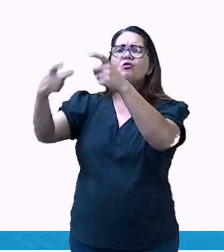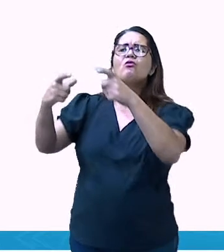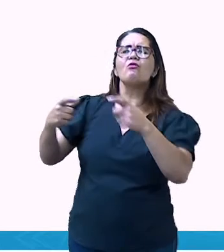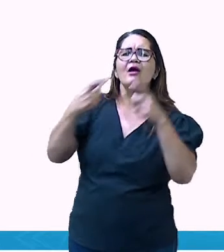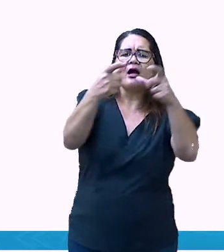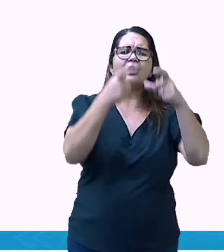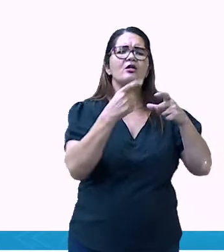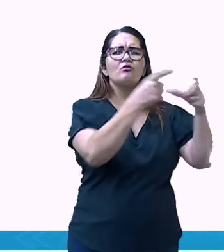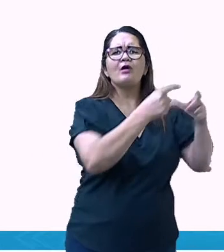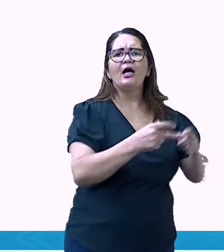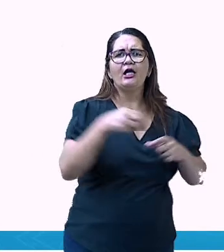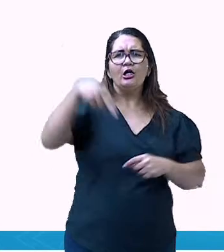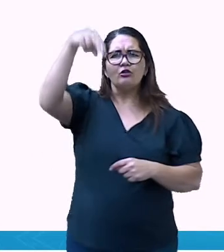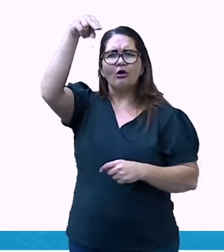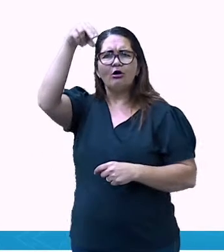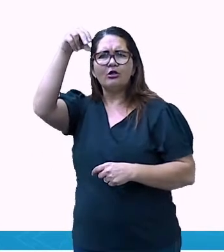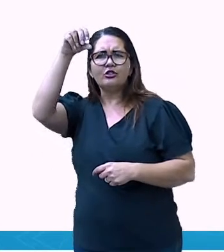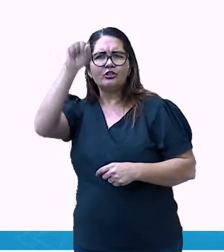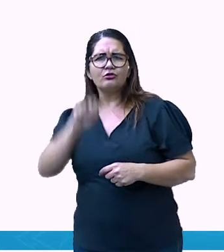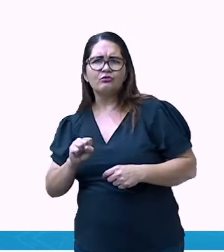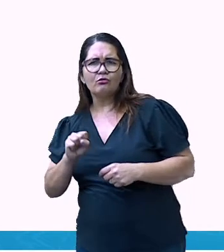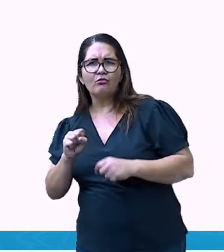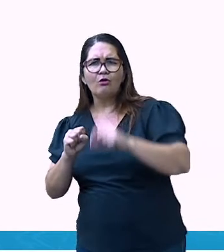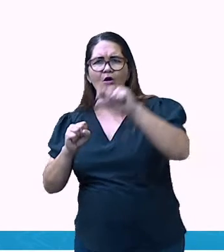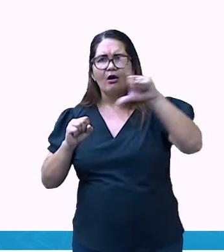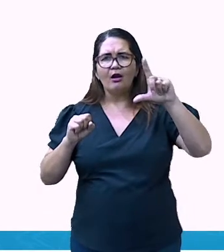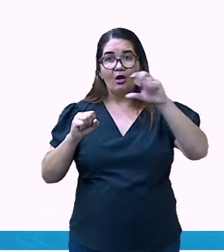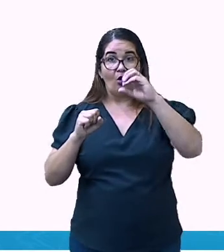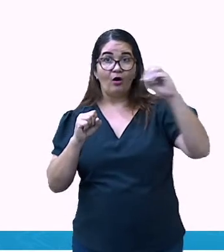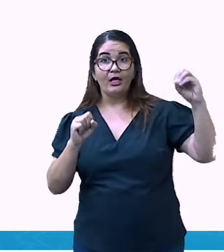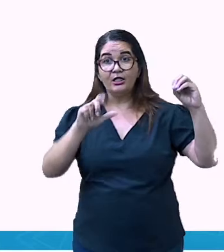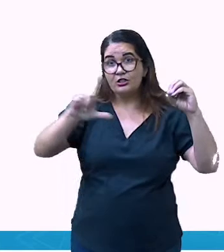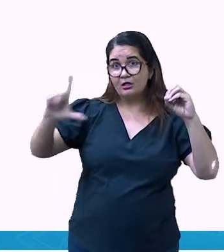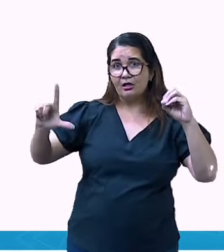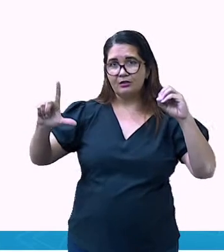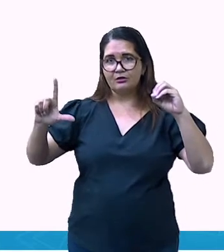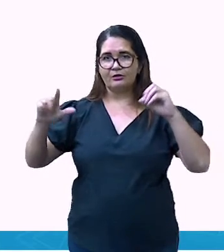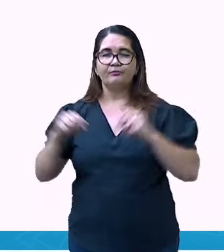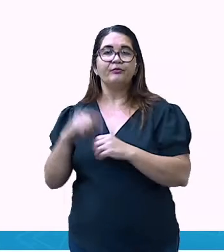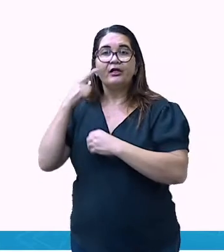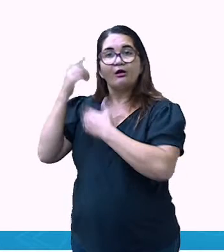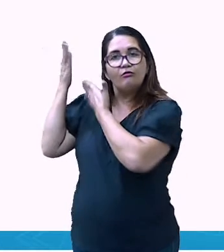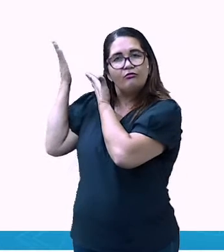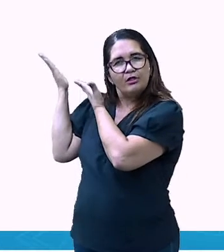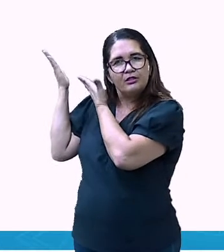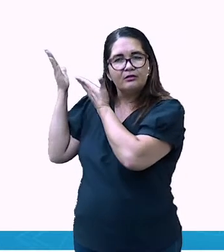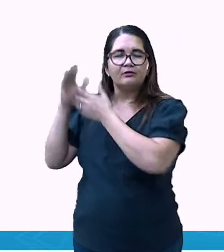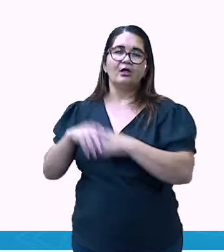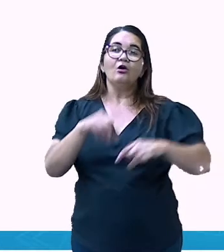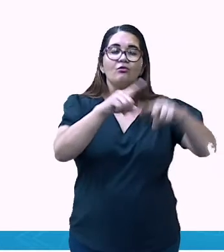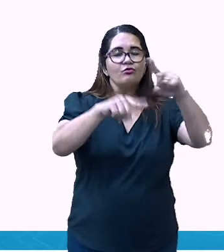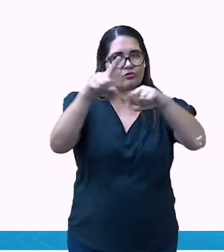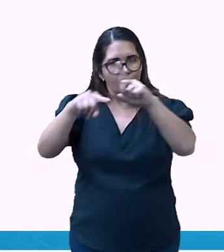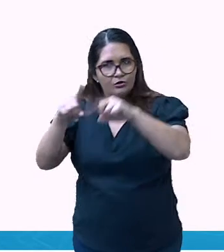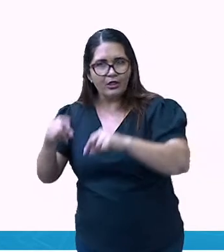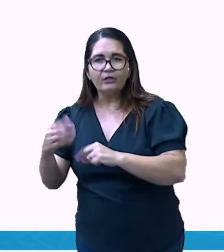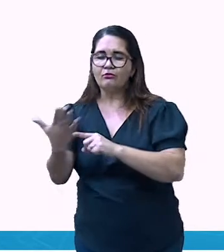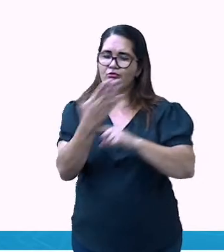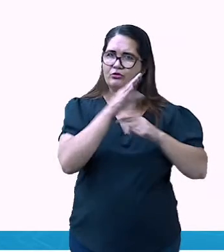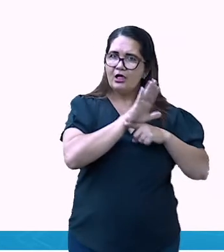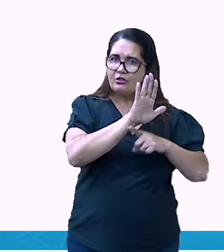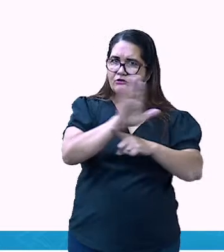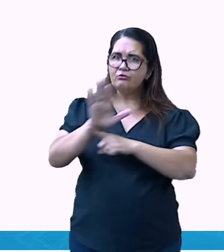localização permitem a orientação das pessoas no espaço geográfico. Então, eles vão nos ajudar no nosso dia a dia aí.